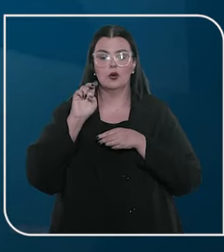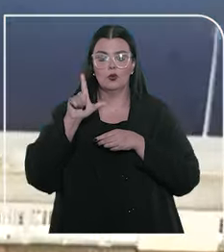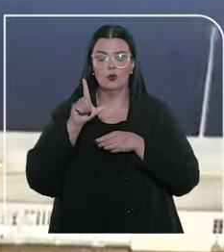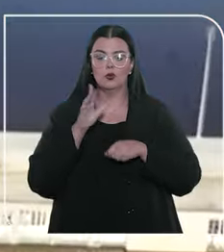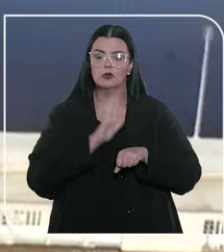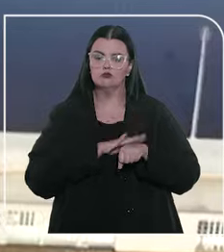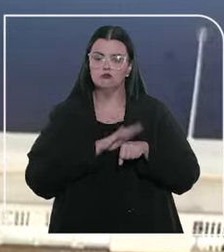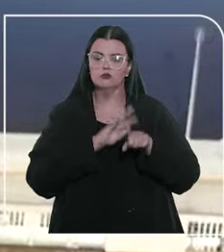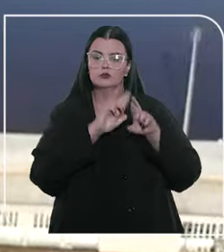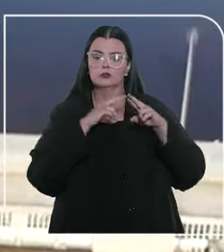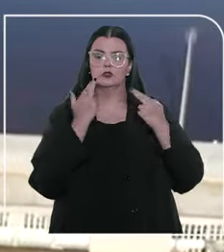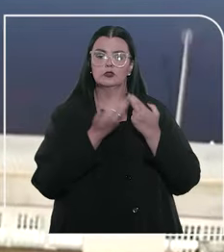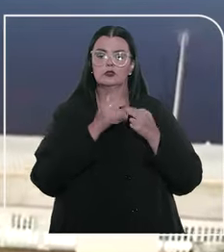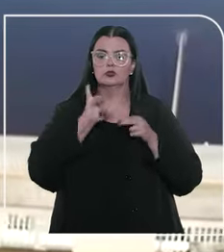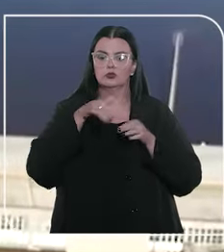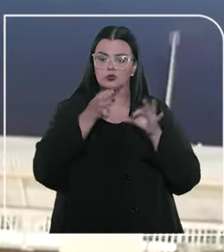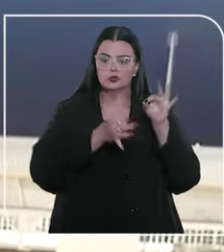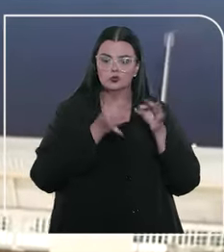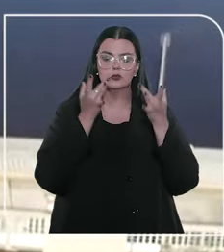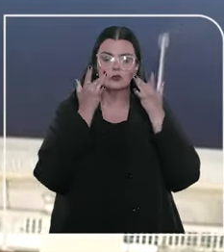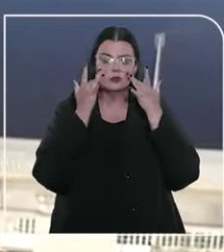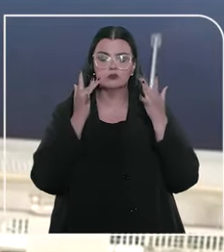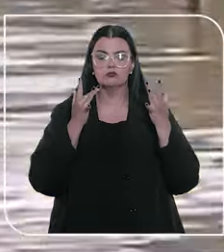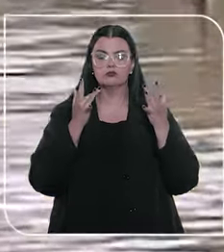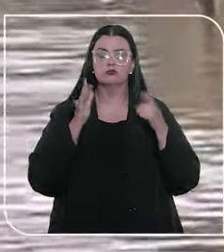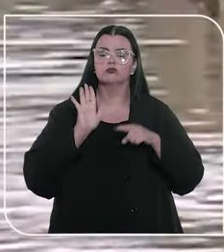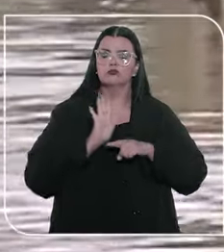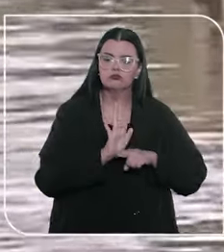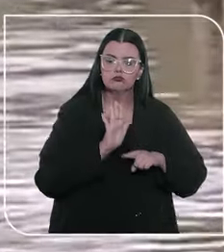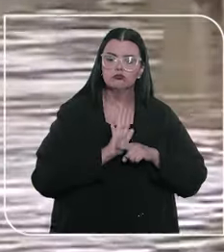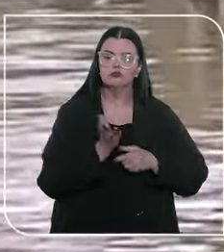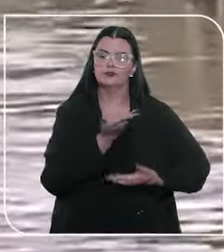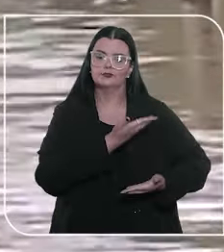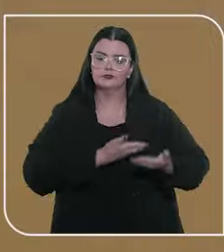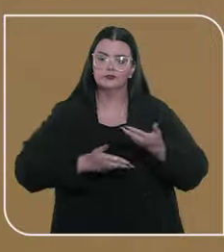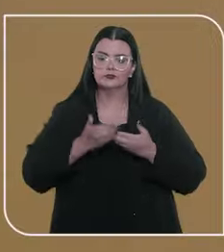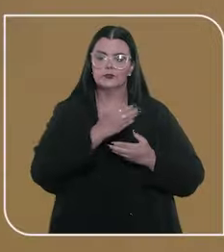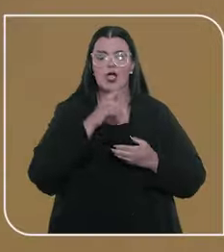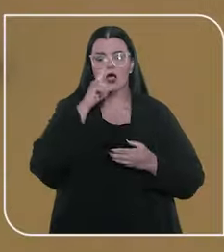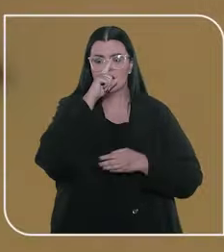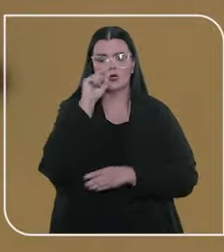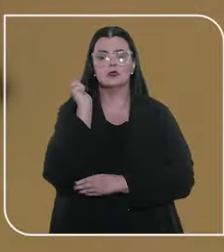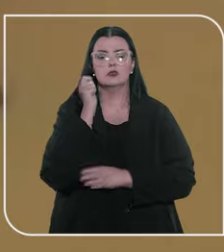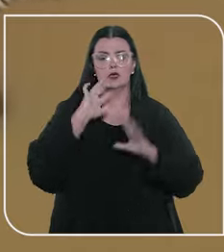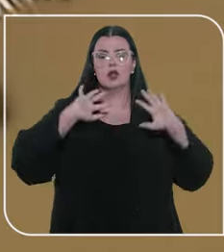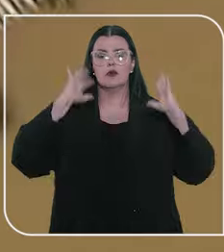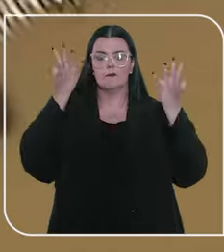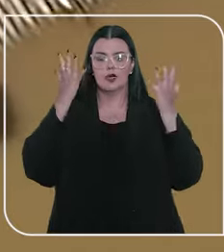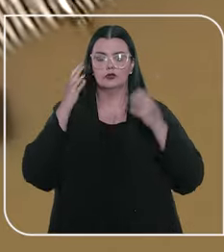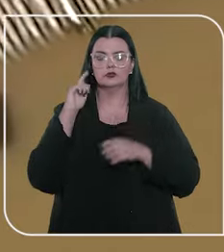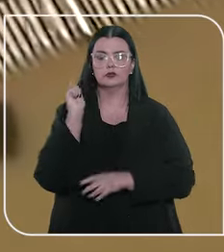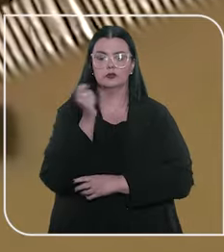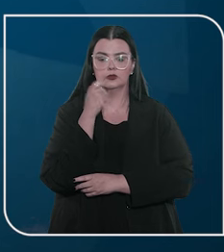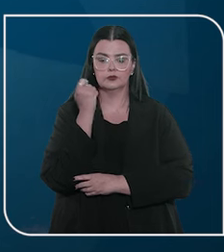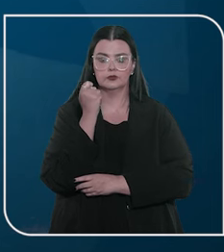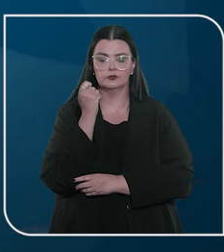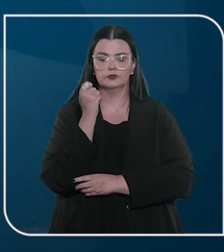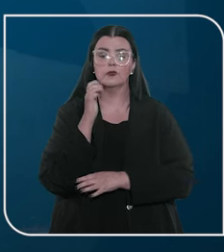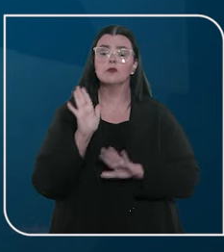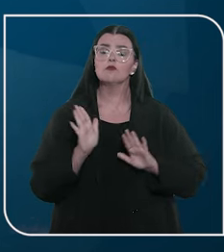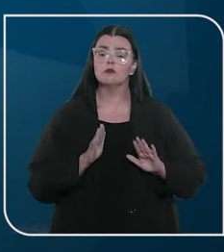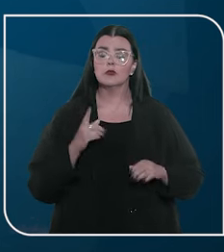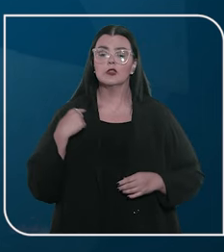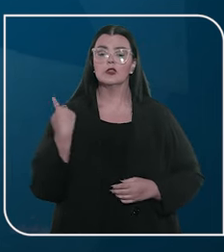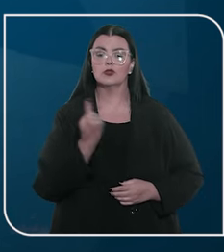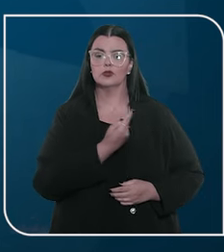Araújo, durante sessão de julgamento marcada por manifestações de solidariedade diante da crise climática no estado gaúcho. Nós todos